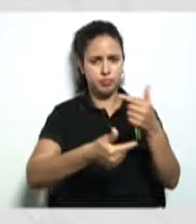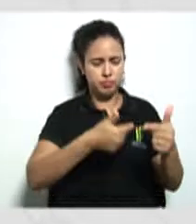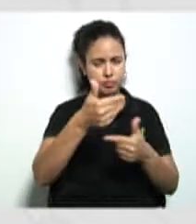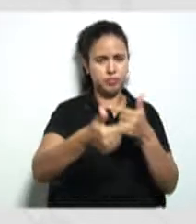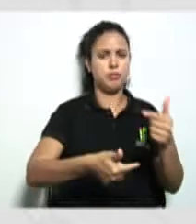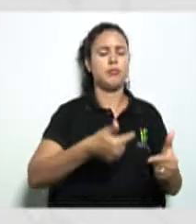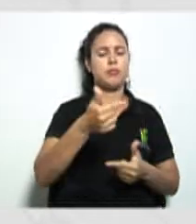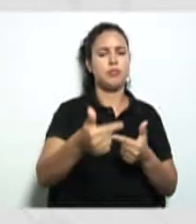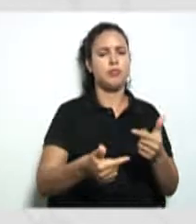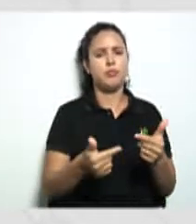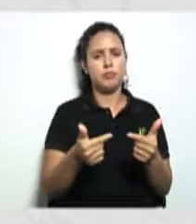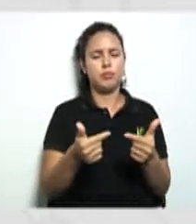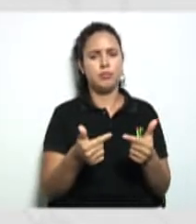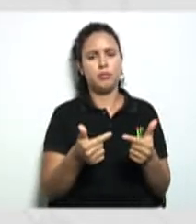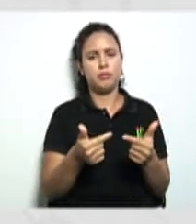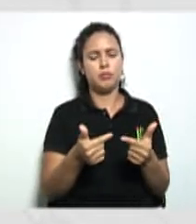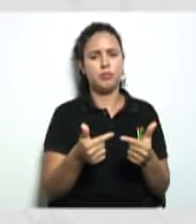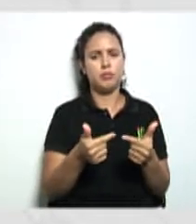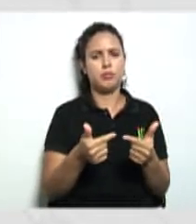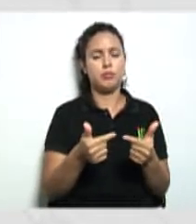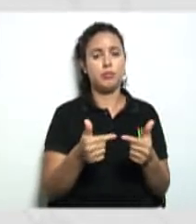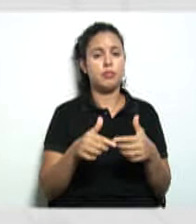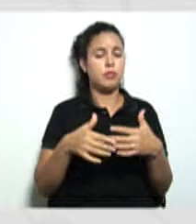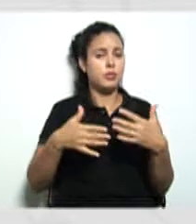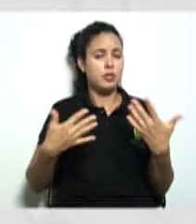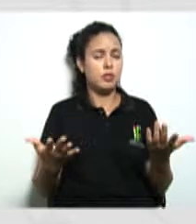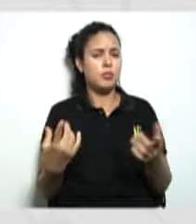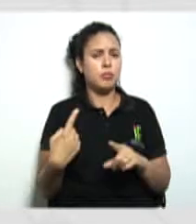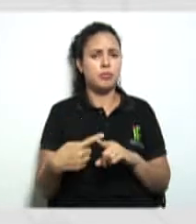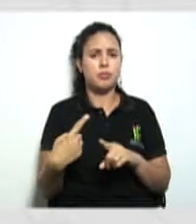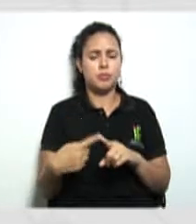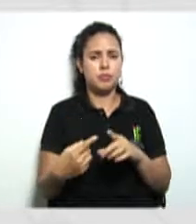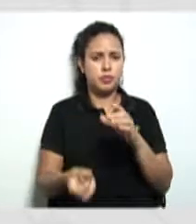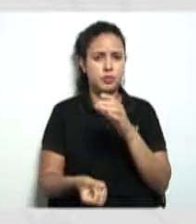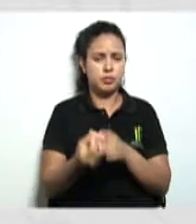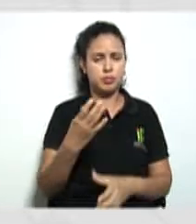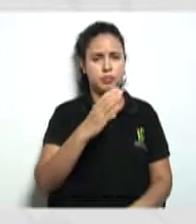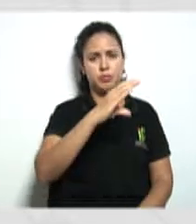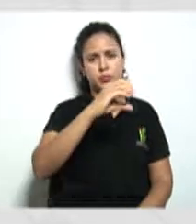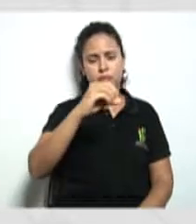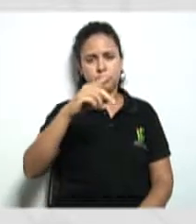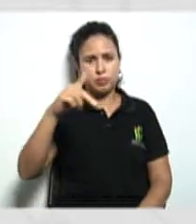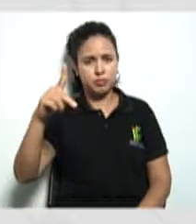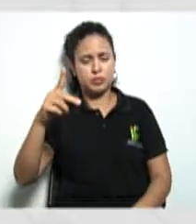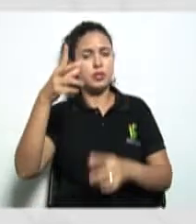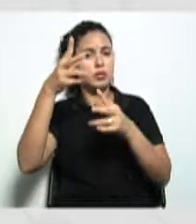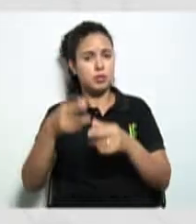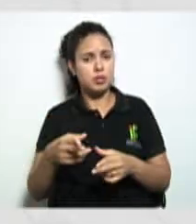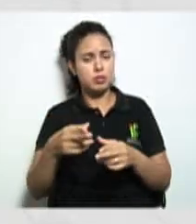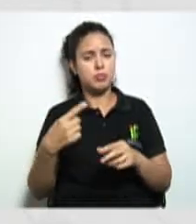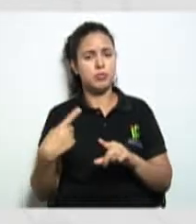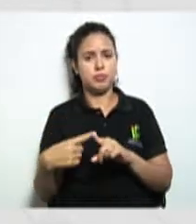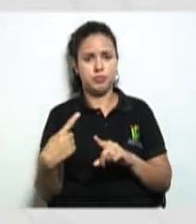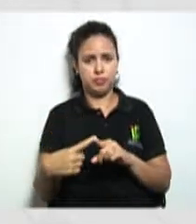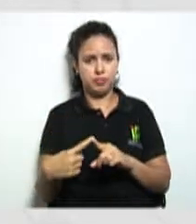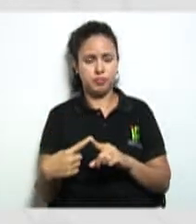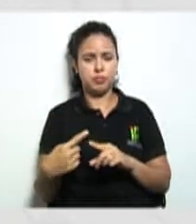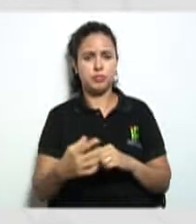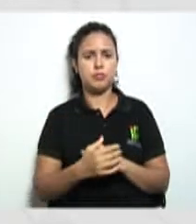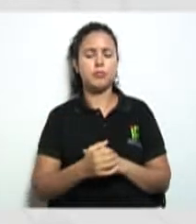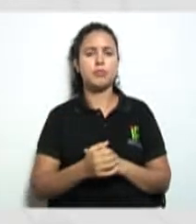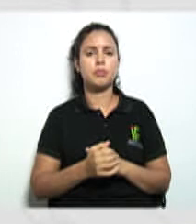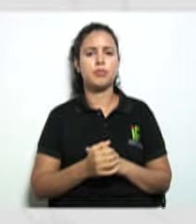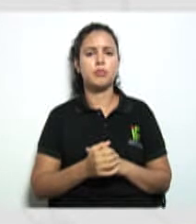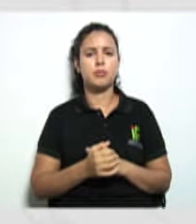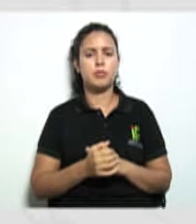pretende, então, por que construir? Por que constituir agora uma cooperativa, se já tem uma? Então, não